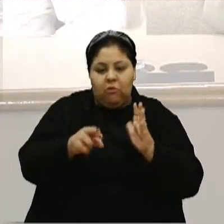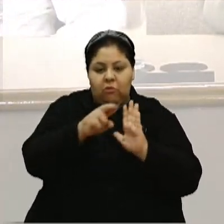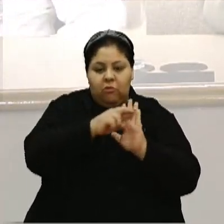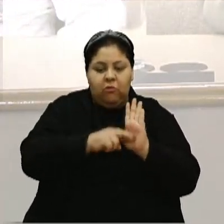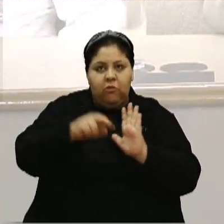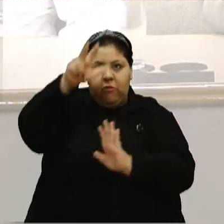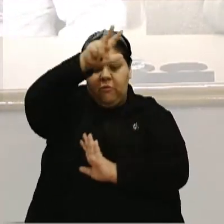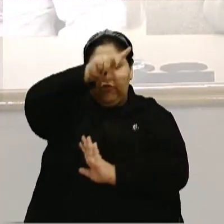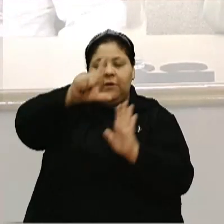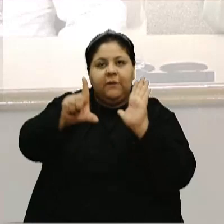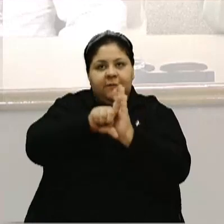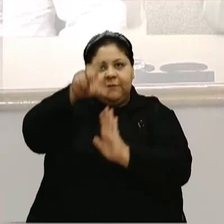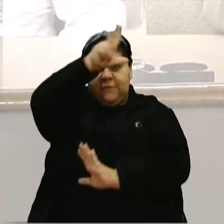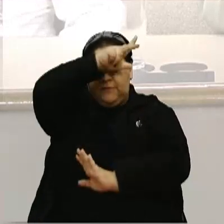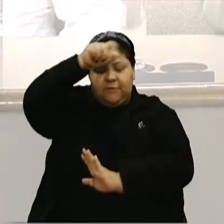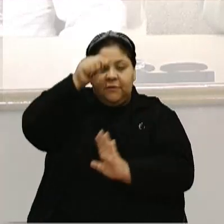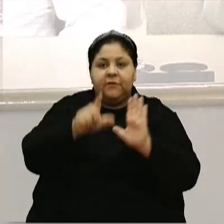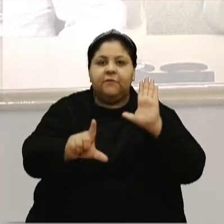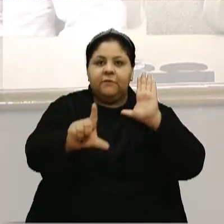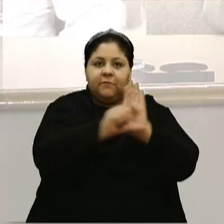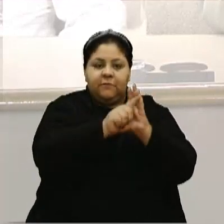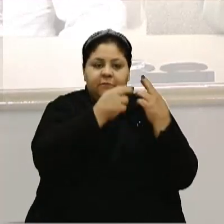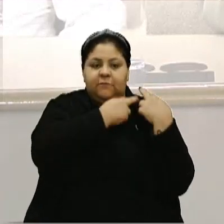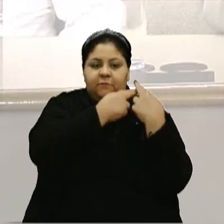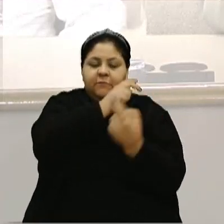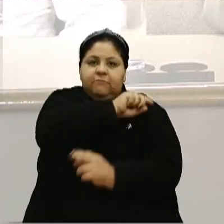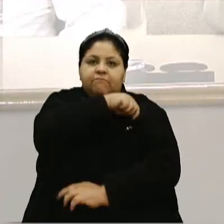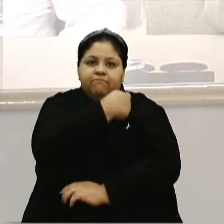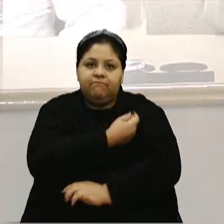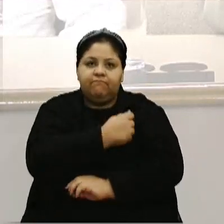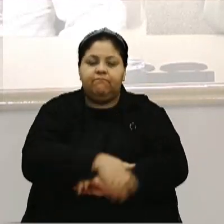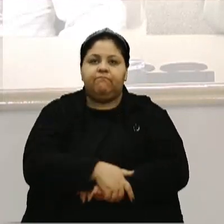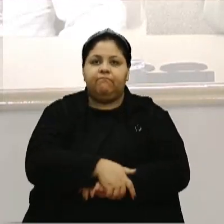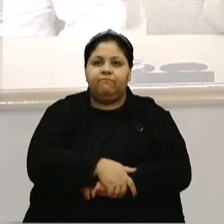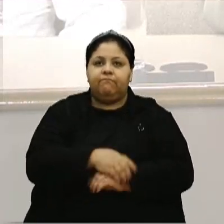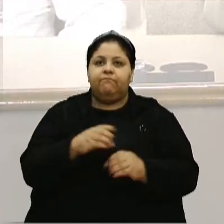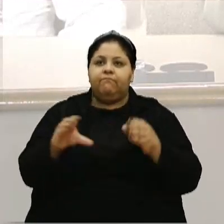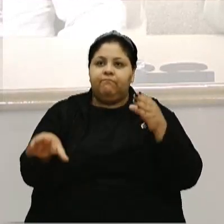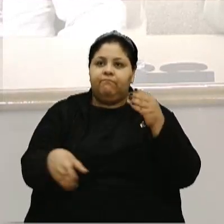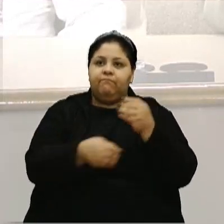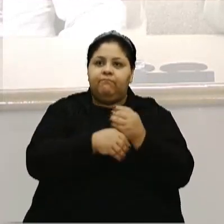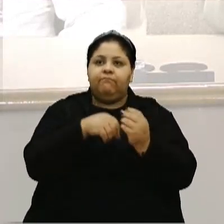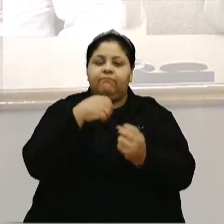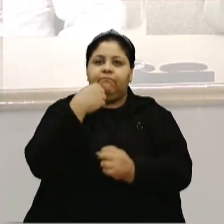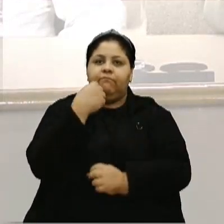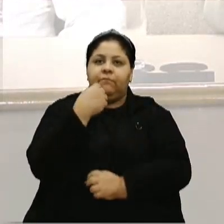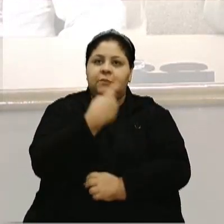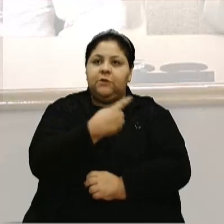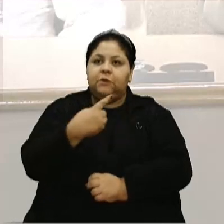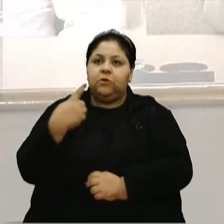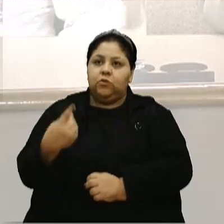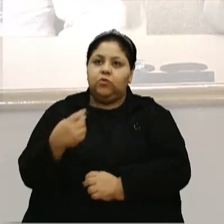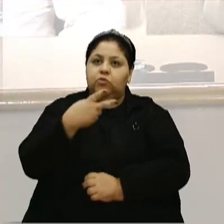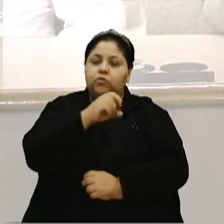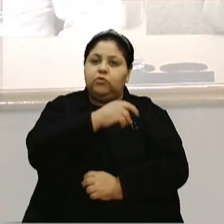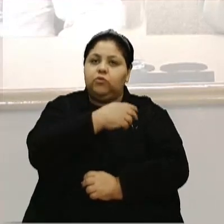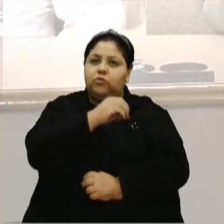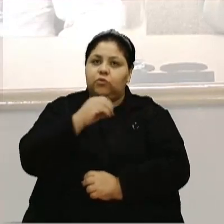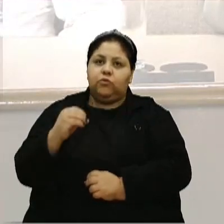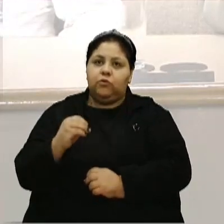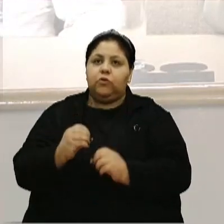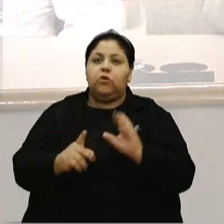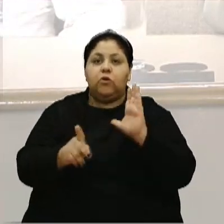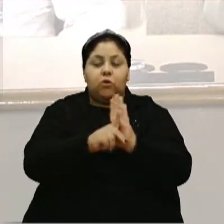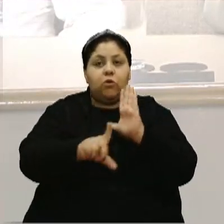Lei Orgânica do Município e na Lei de Responsabilidade Fiscal, Lei Complementar nº 101.2000. Assim, o